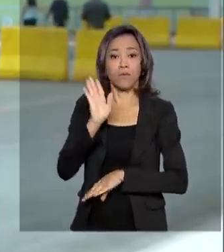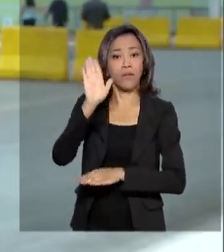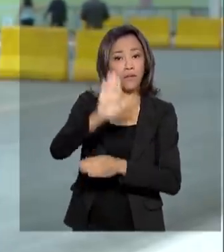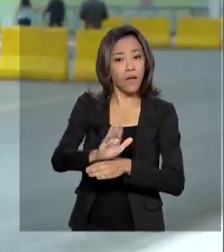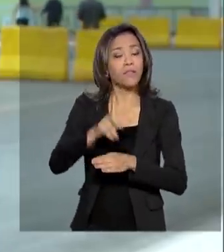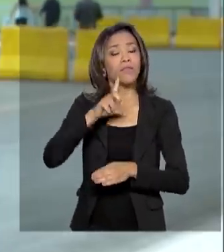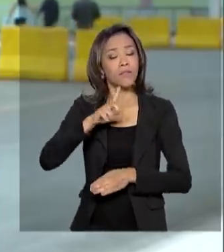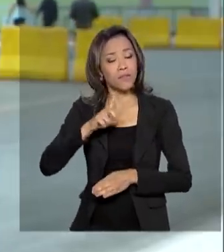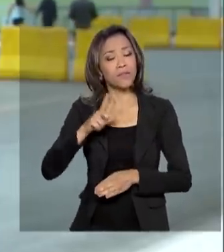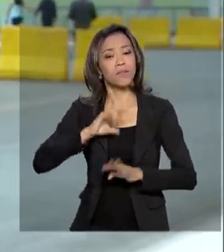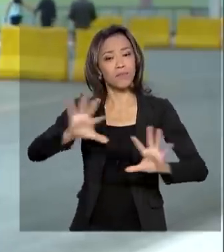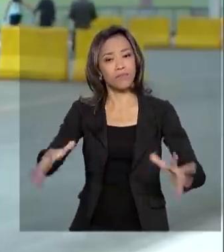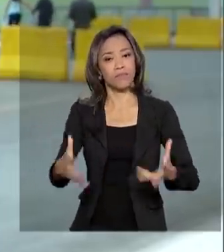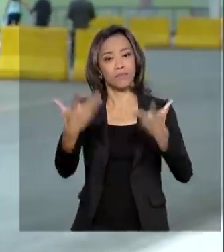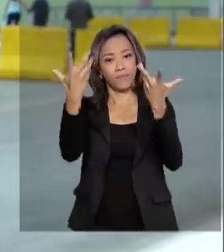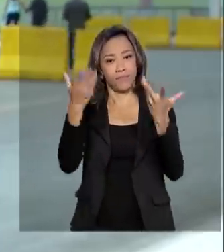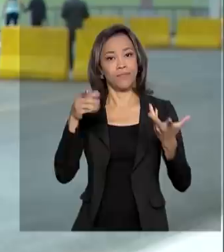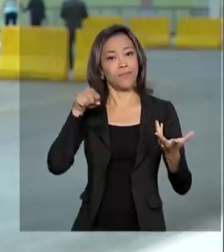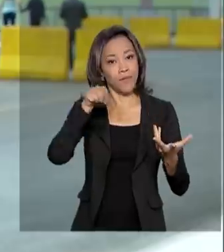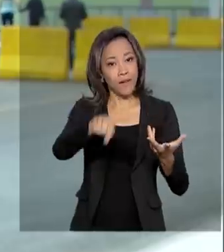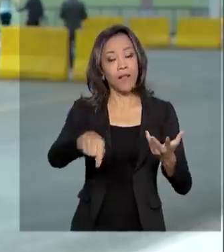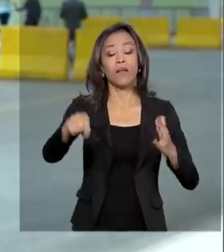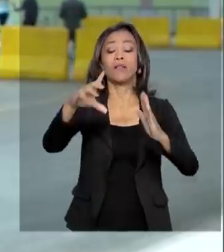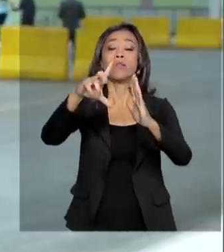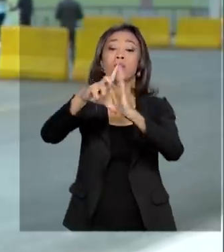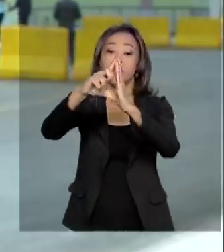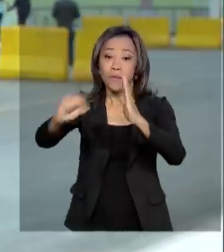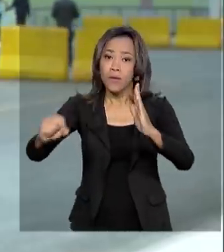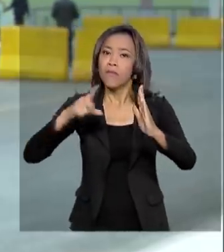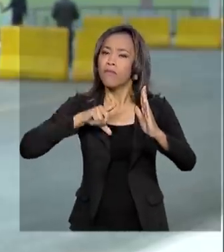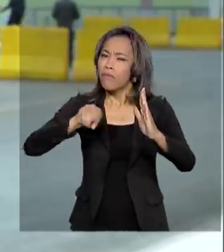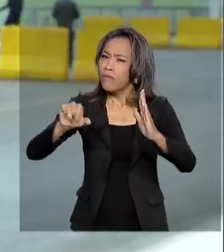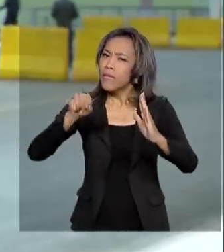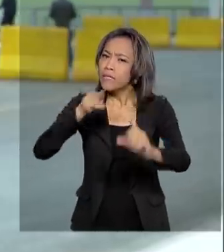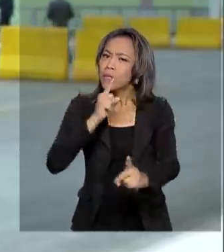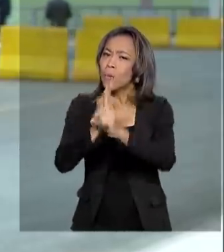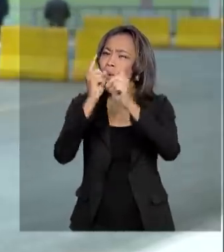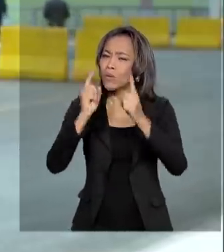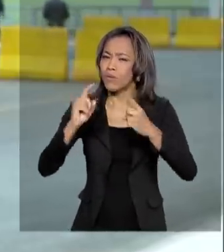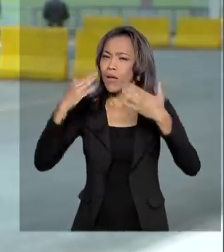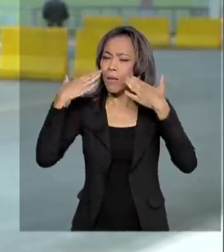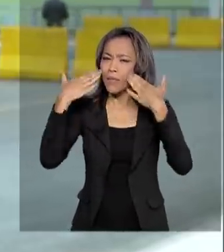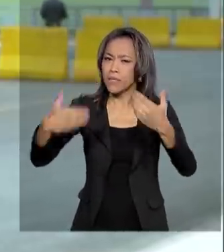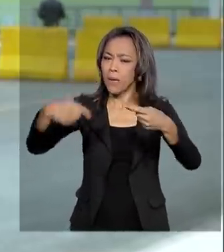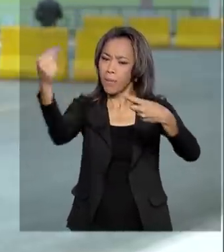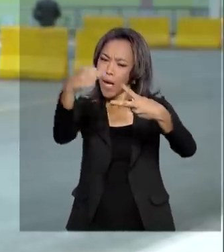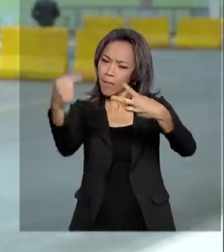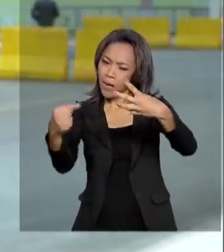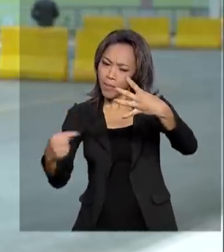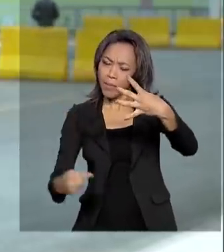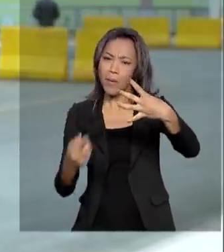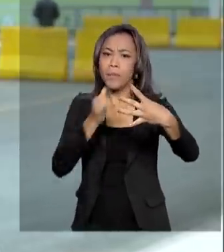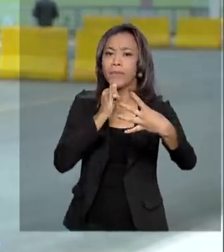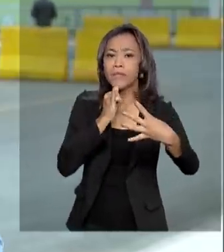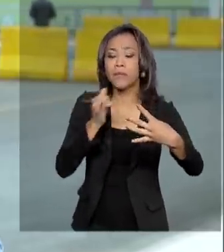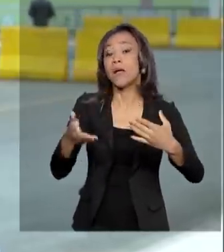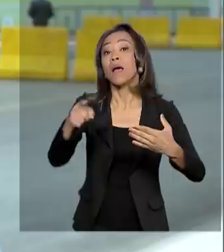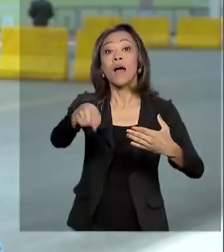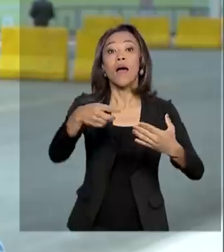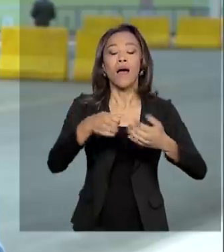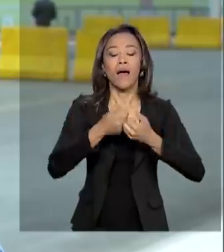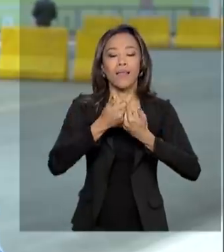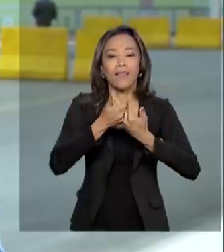no Palácio do Planalto. Durante essa cerimônia vão ser apresentados destaques em várias áreas, como a inauguração da Estação